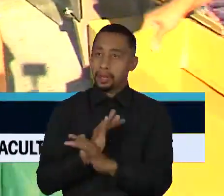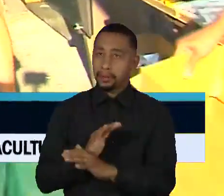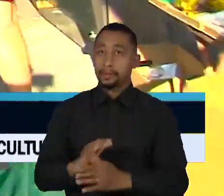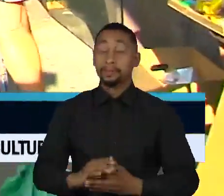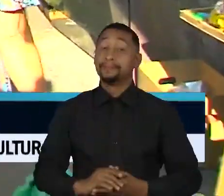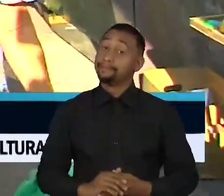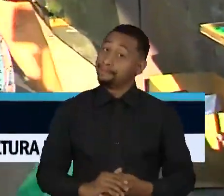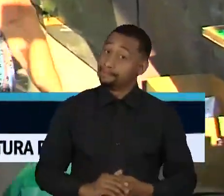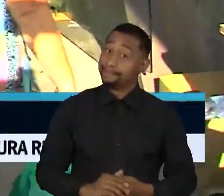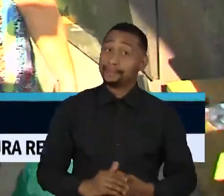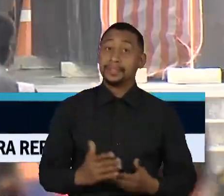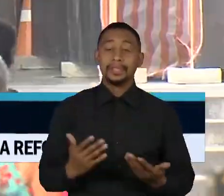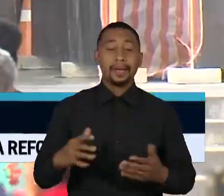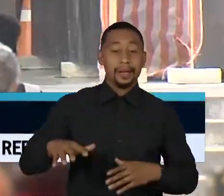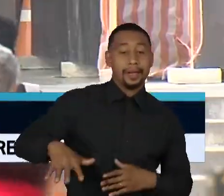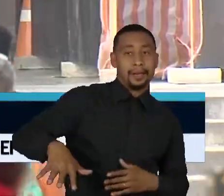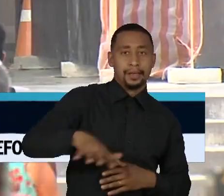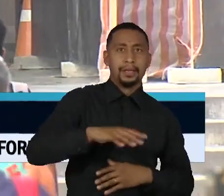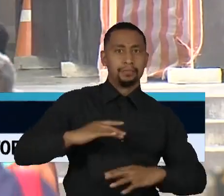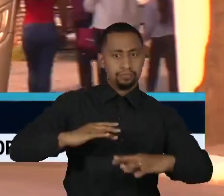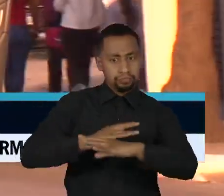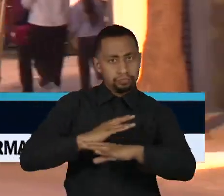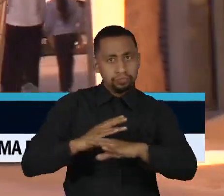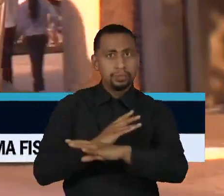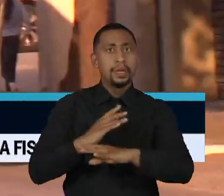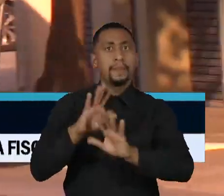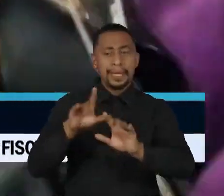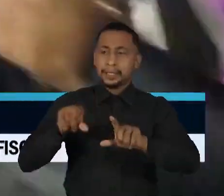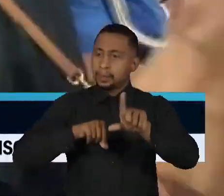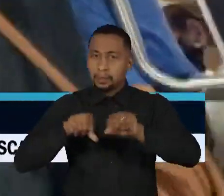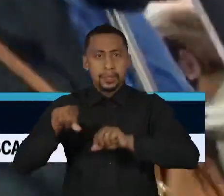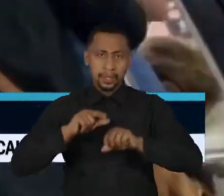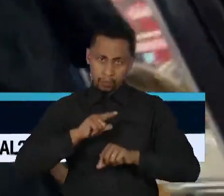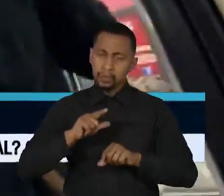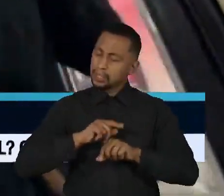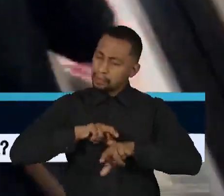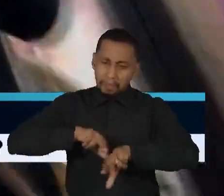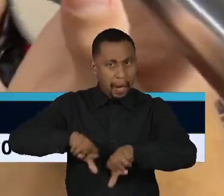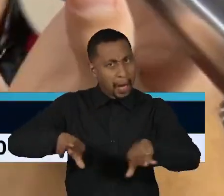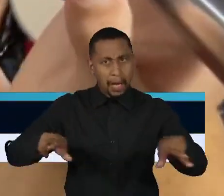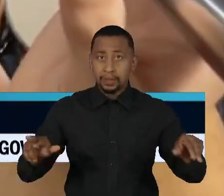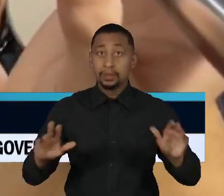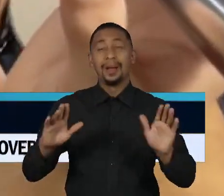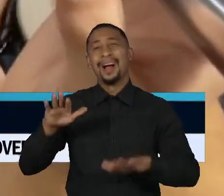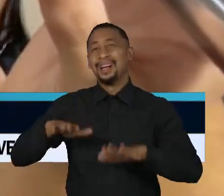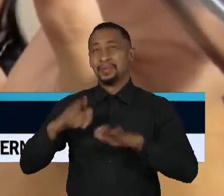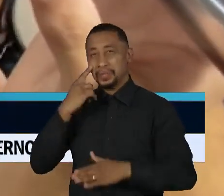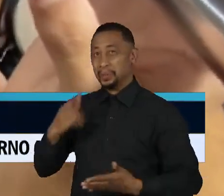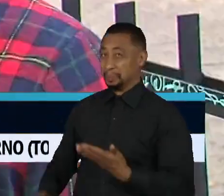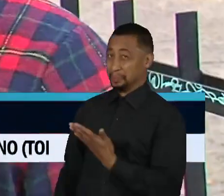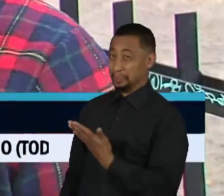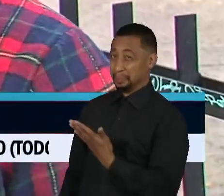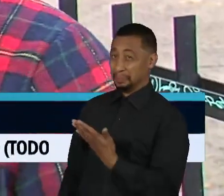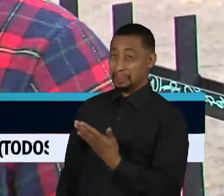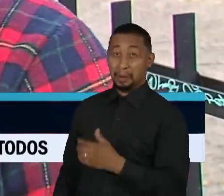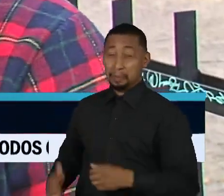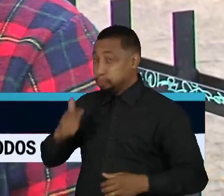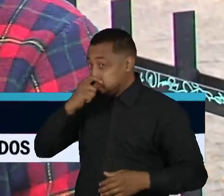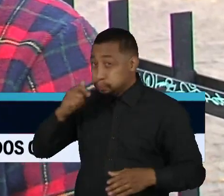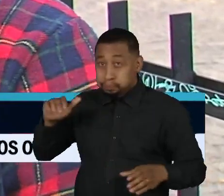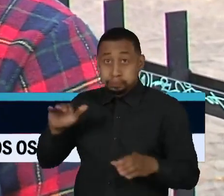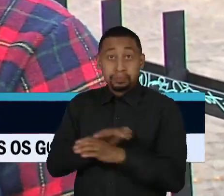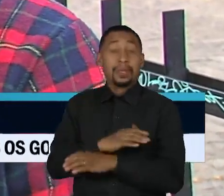Isso tudo em uma metrópole que tem opções de transporte. Em muitos lugares, é daí para pior. O pau de arara